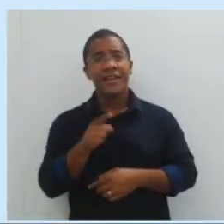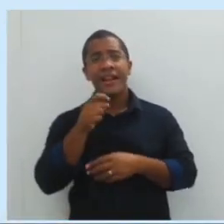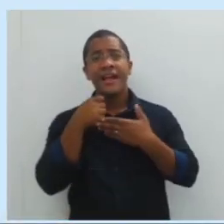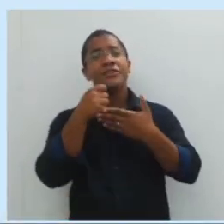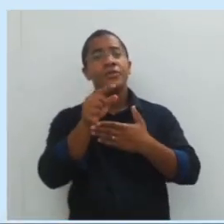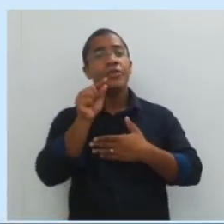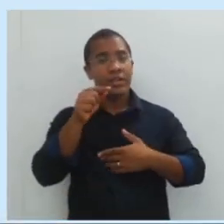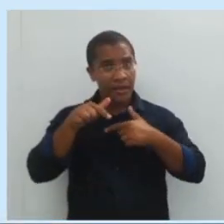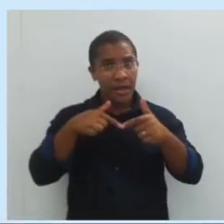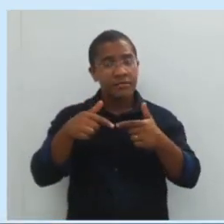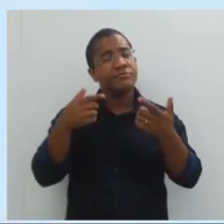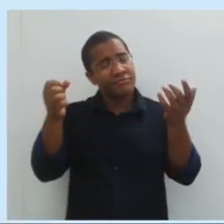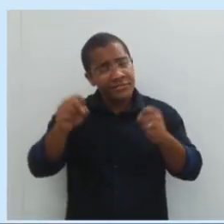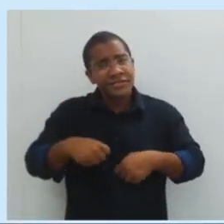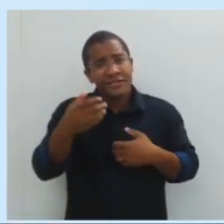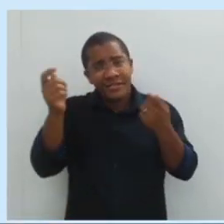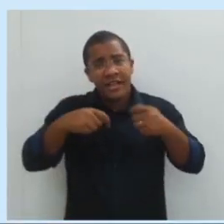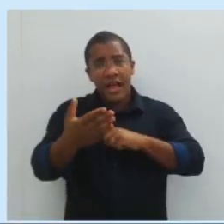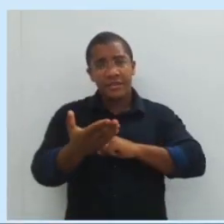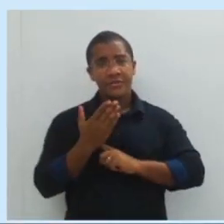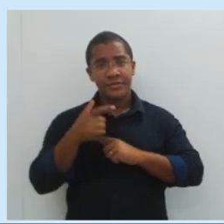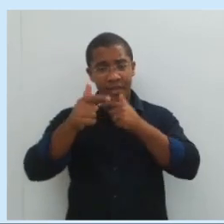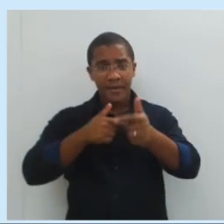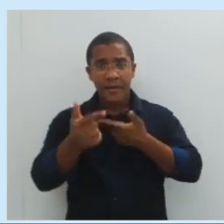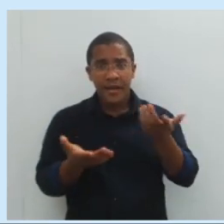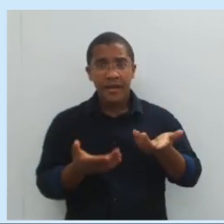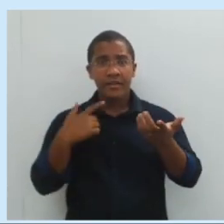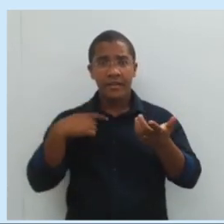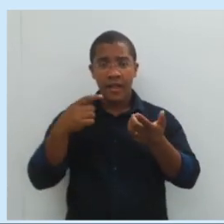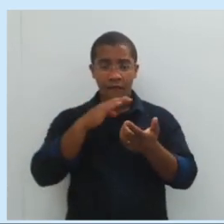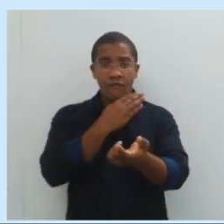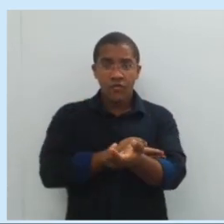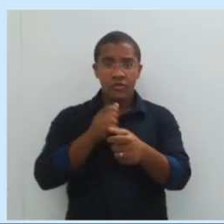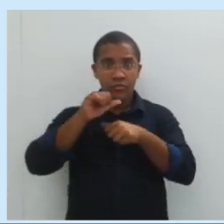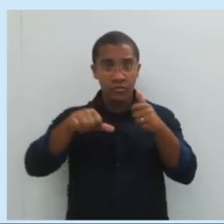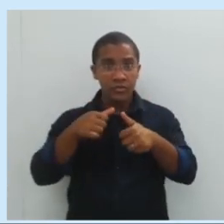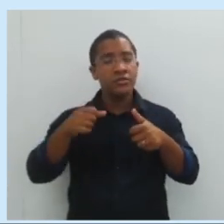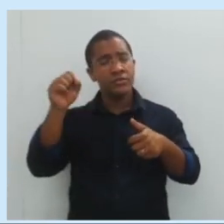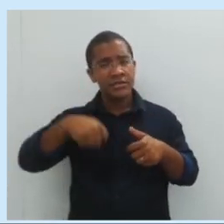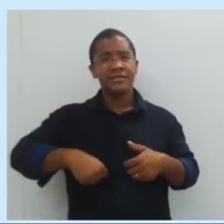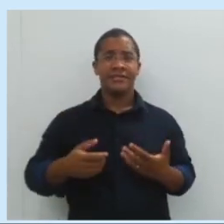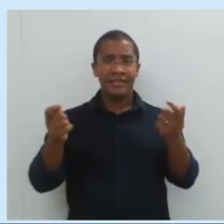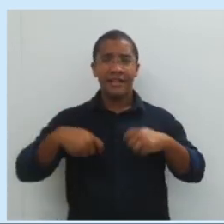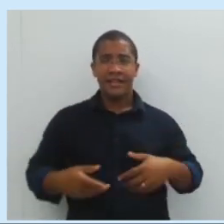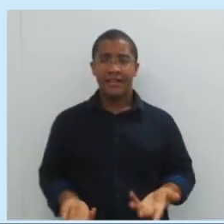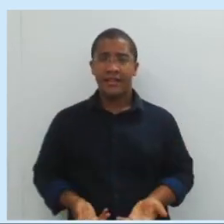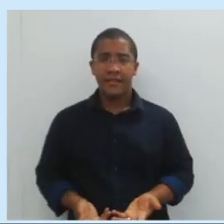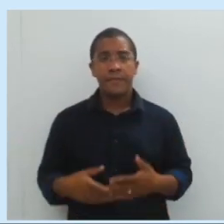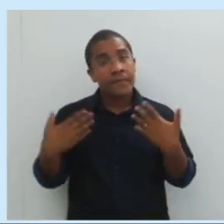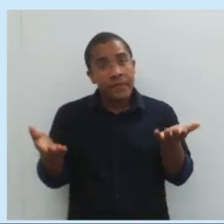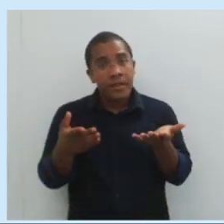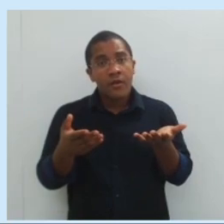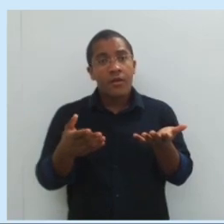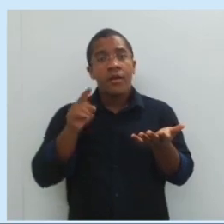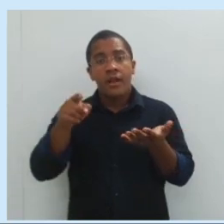Vai ajudar na execução do trabalho? Vai ajudar na execução do trabalho. Vai alterar a intensidade da força? Vai alterar a intensidade da força.